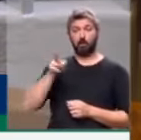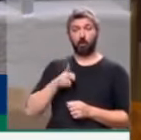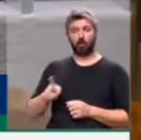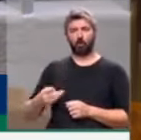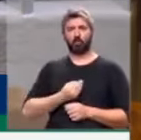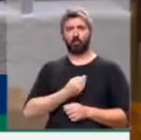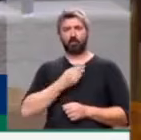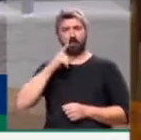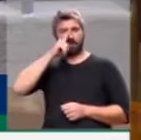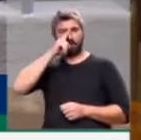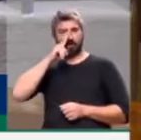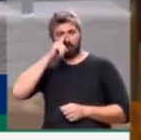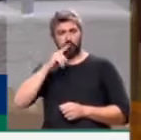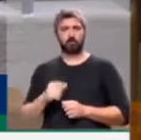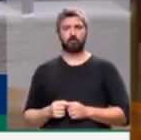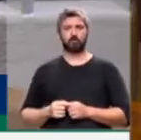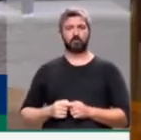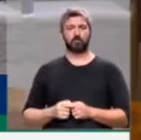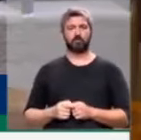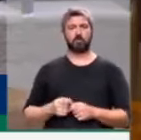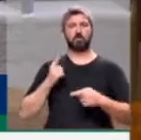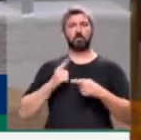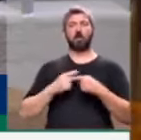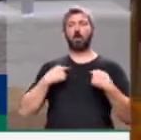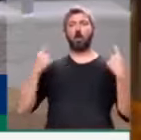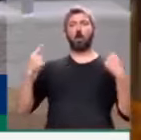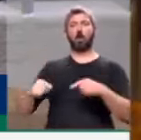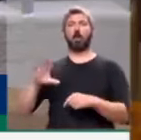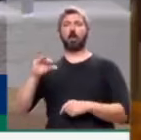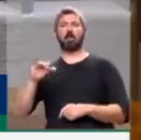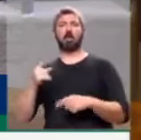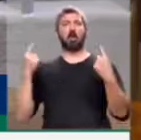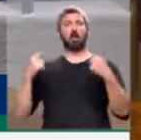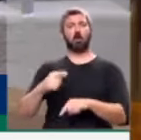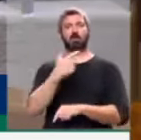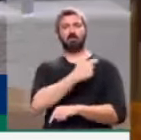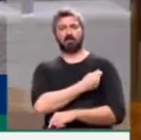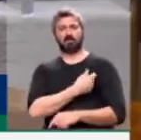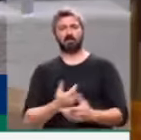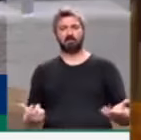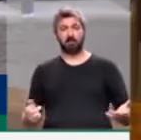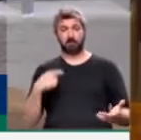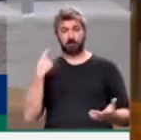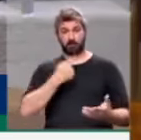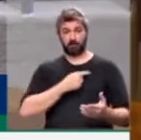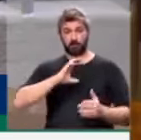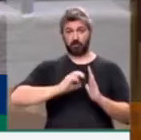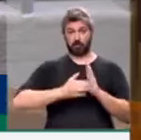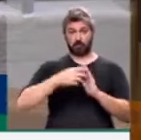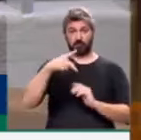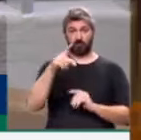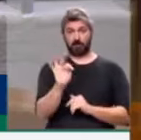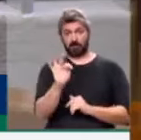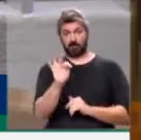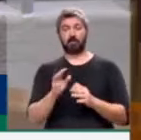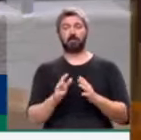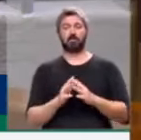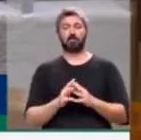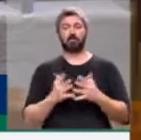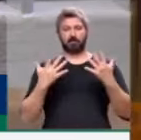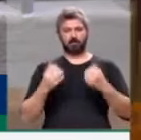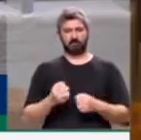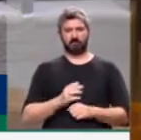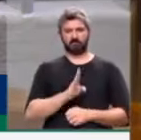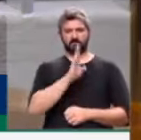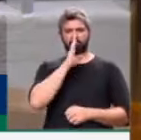risco a vida do povo por se opor contra a ciência, por se opor contra a vacina? Nós, do Partido dos Trabalhadores, não vamos